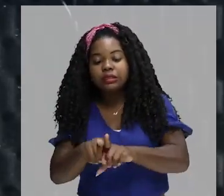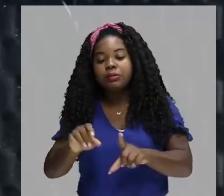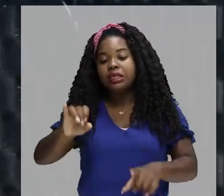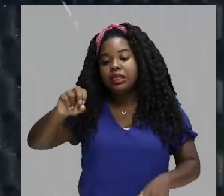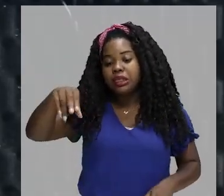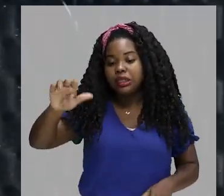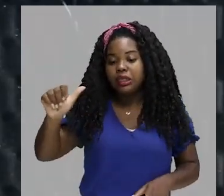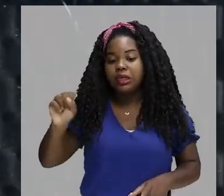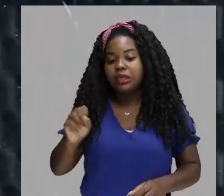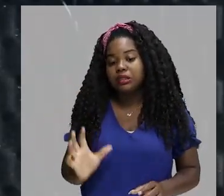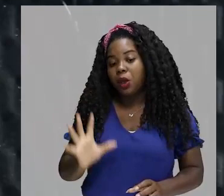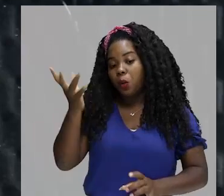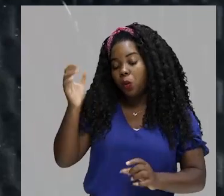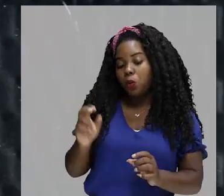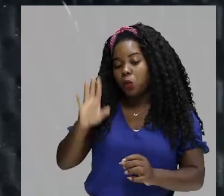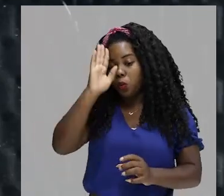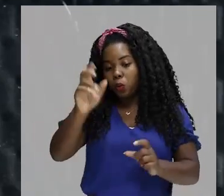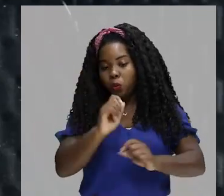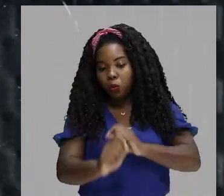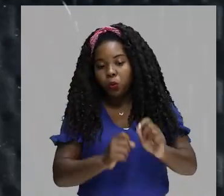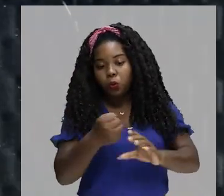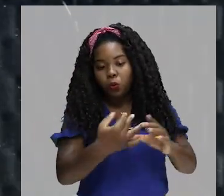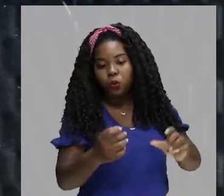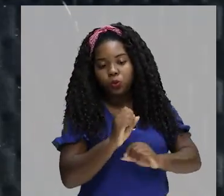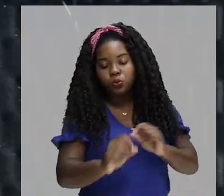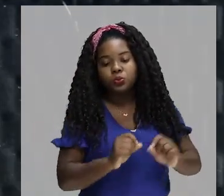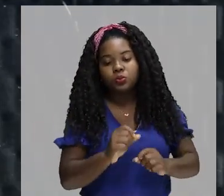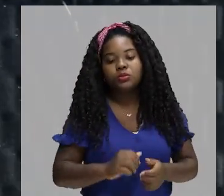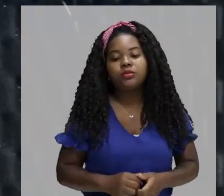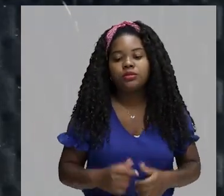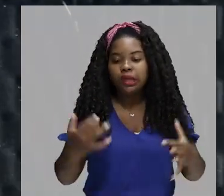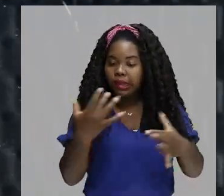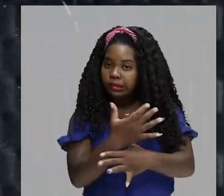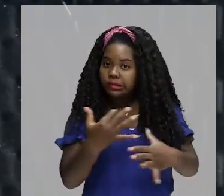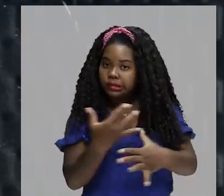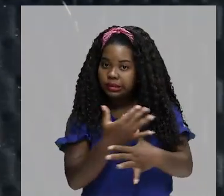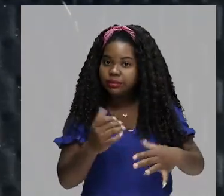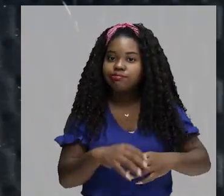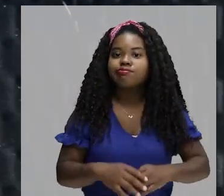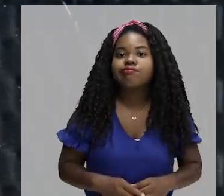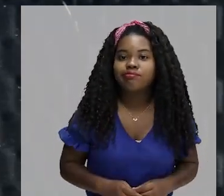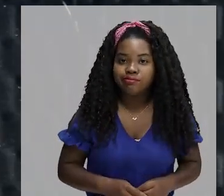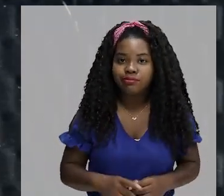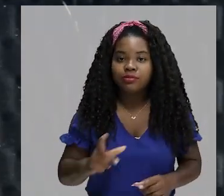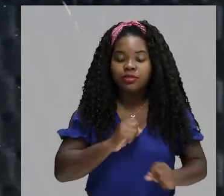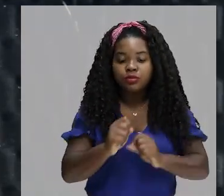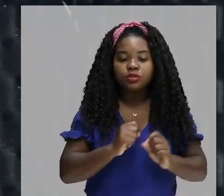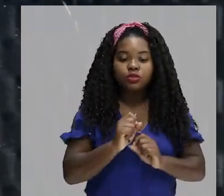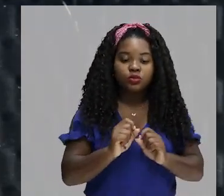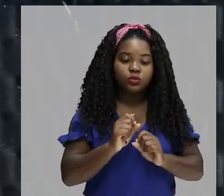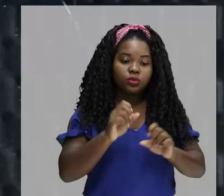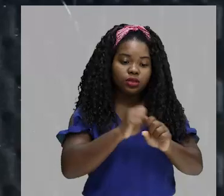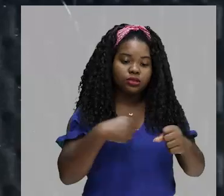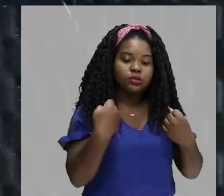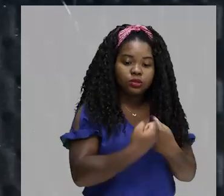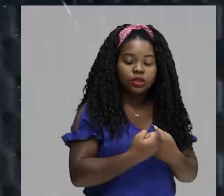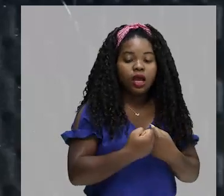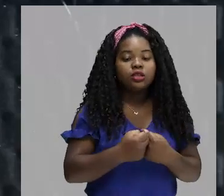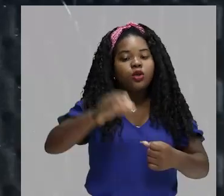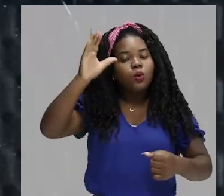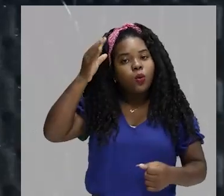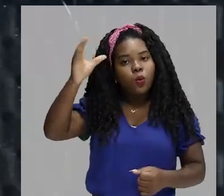ocorre principalmente pelo caráter civilizatório. Nós estamos diante de sociedades de alta cultura.